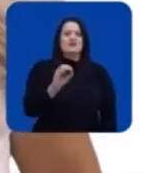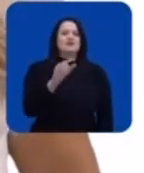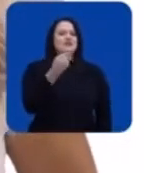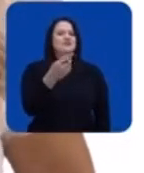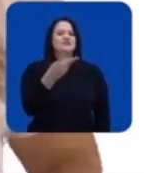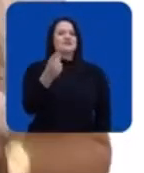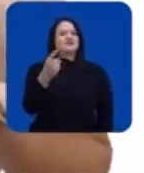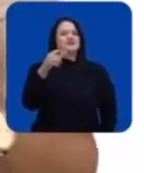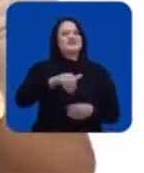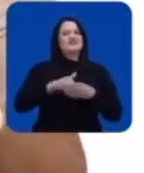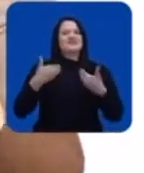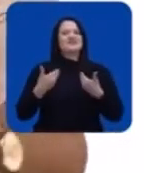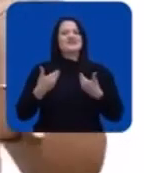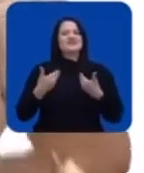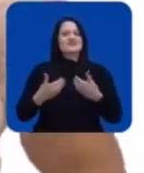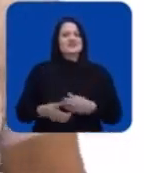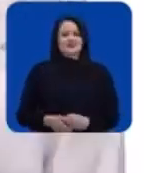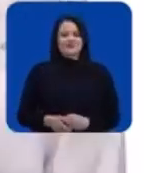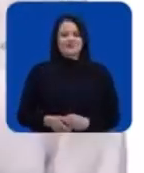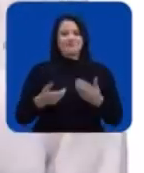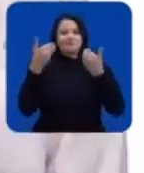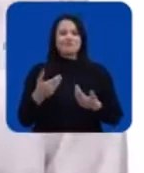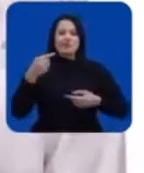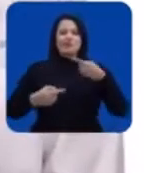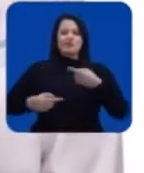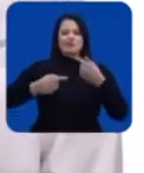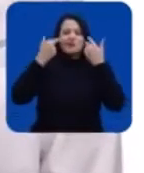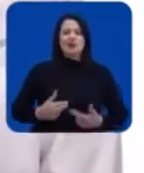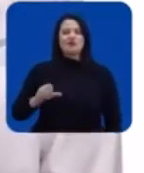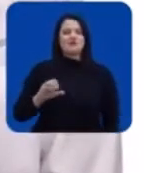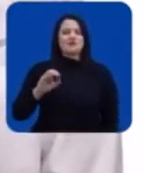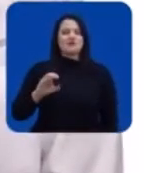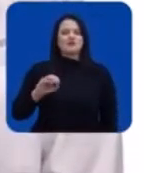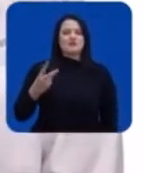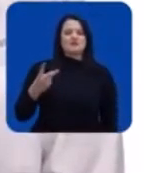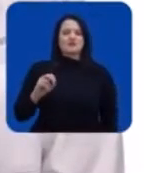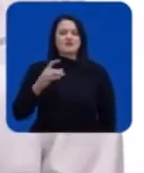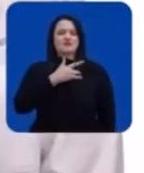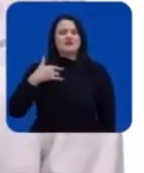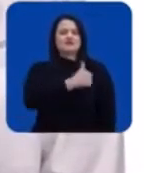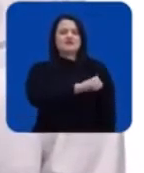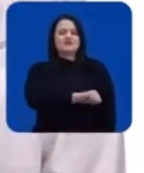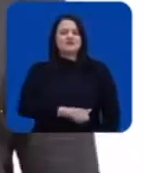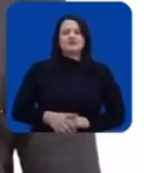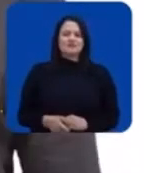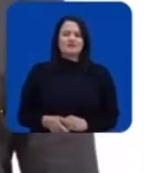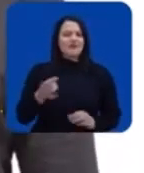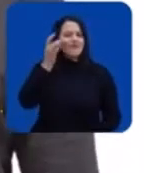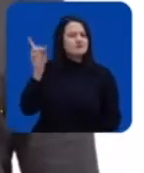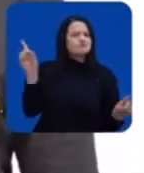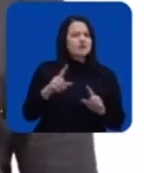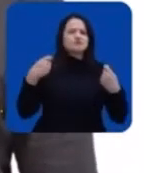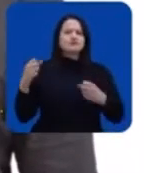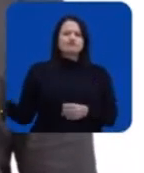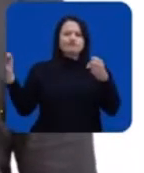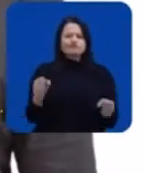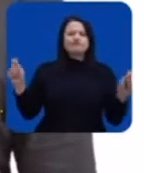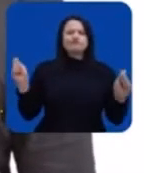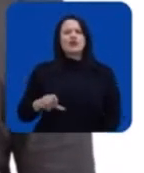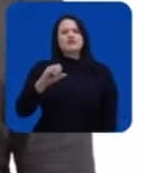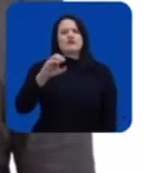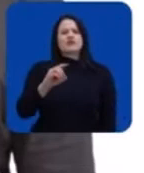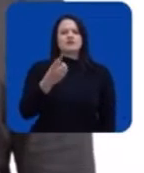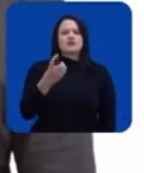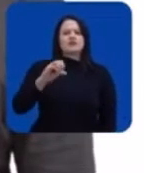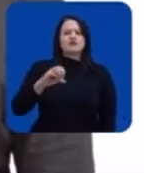97-21. Conto com o seu voto. Bidara, Político Natural, 90-0-20. Pela saúde do Rio. Não precisa ser fácil, precisa ser